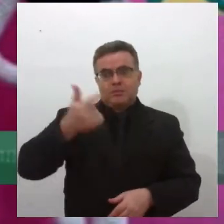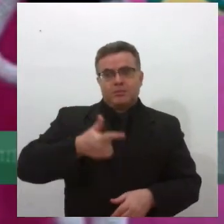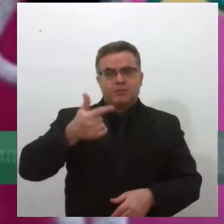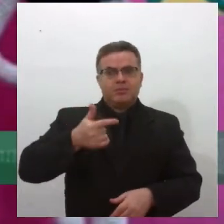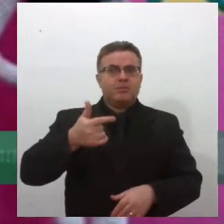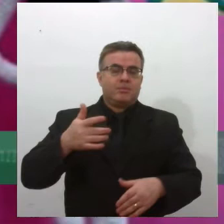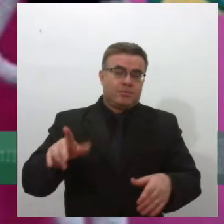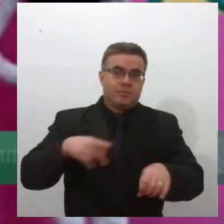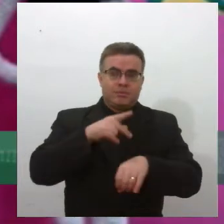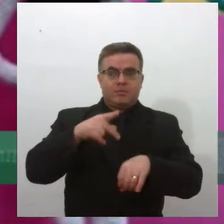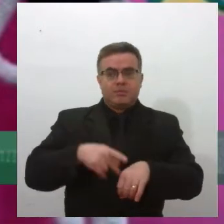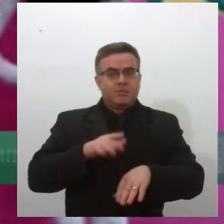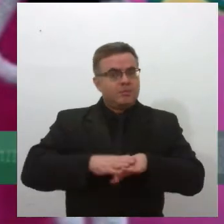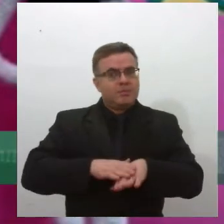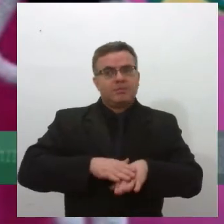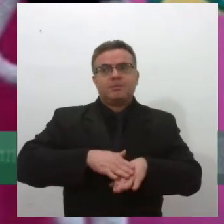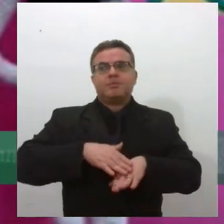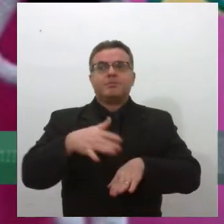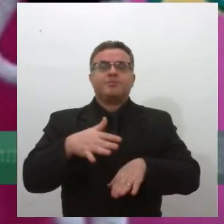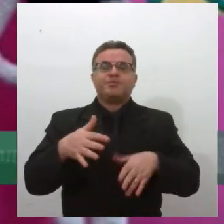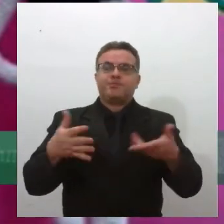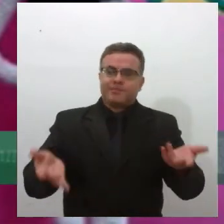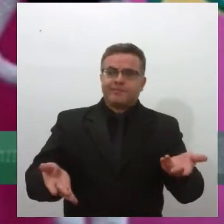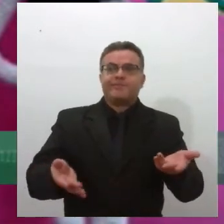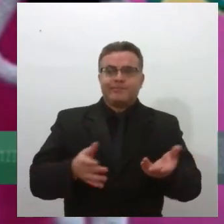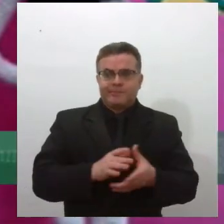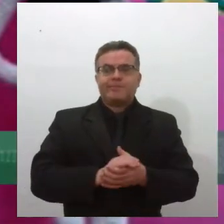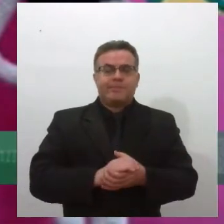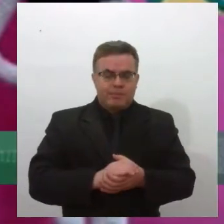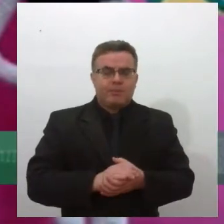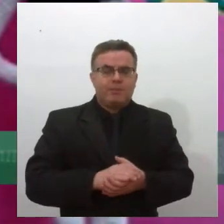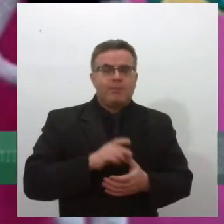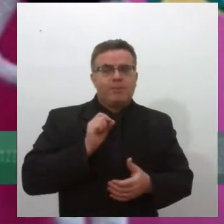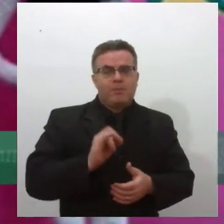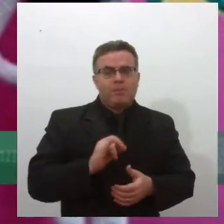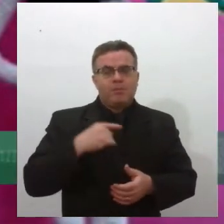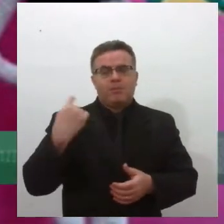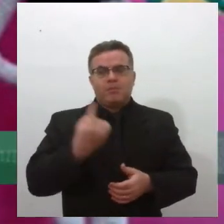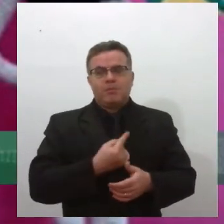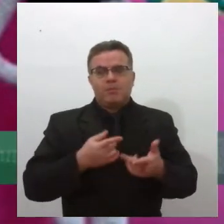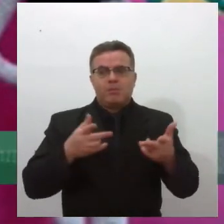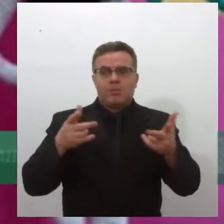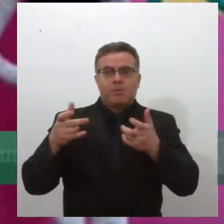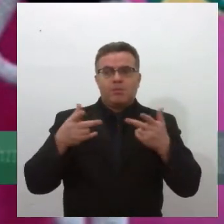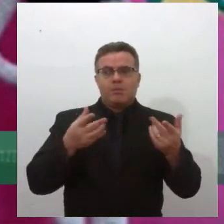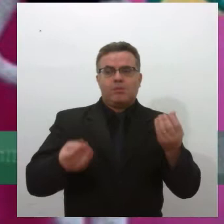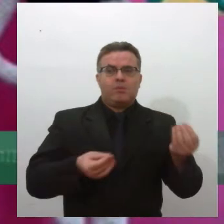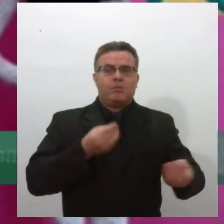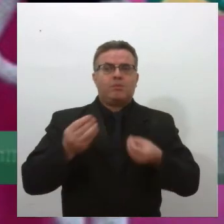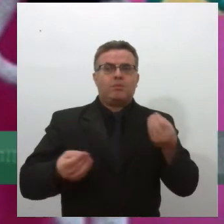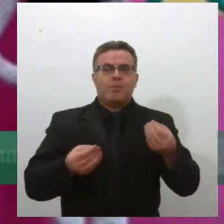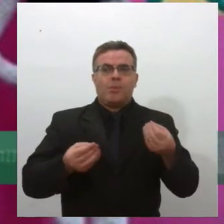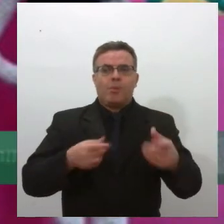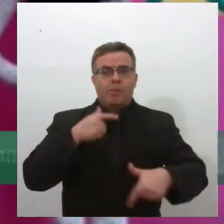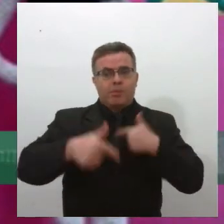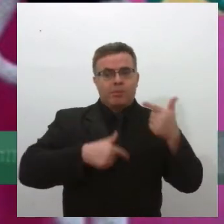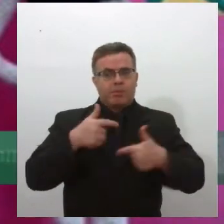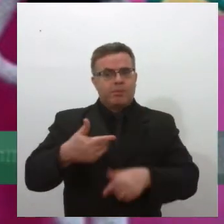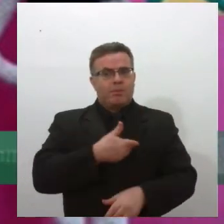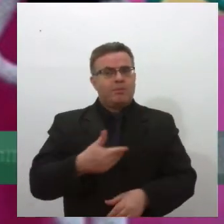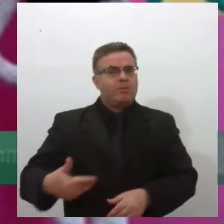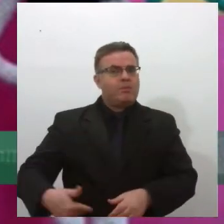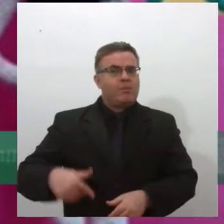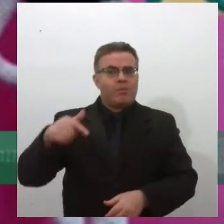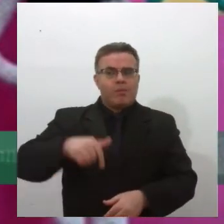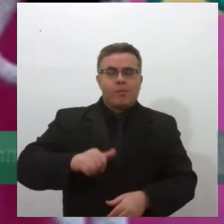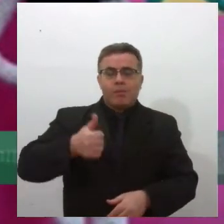mais realiza transplante de órgãos. E se a gente trouxer isso para o campo do serviço público, o Brasil é